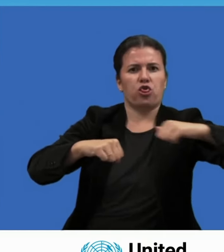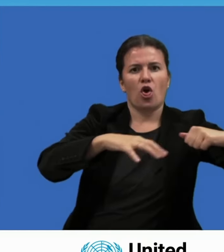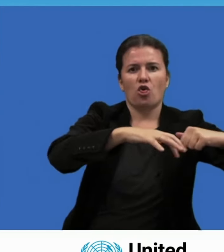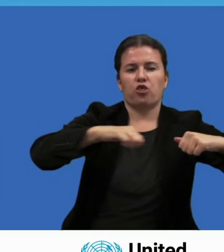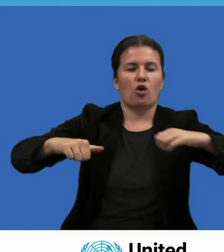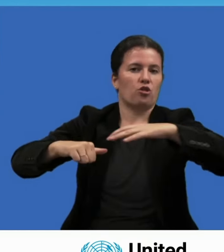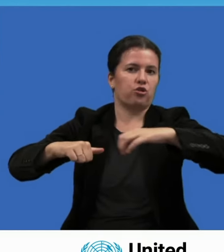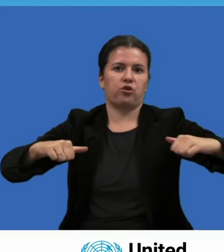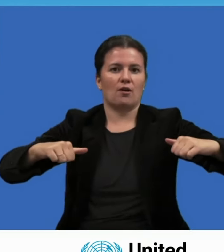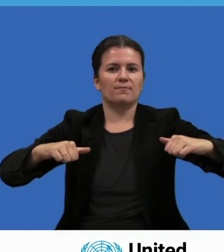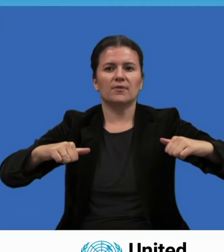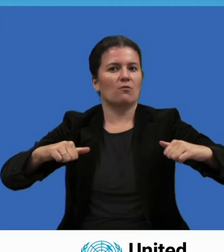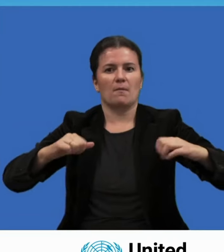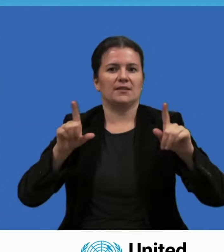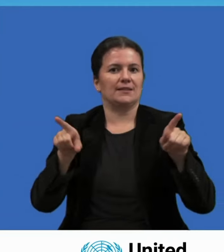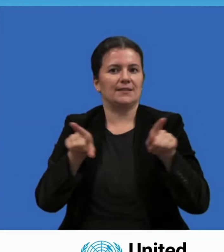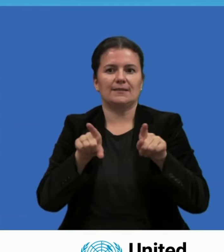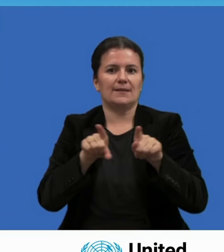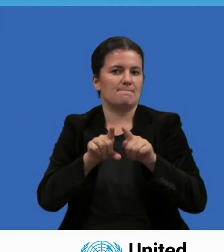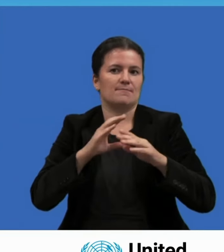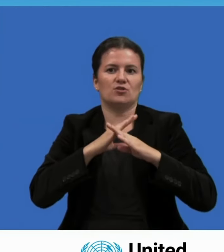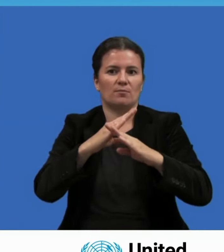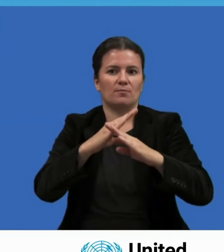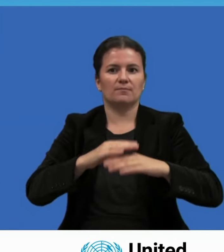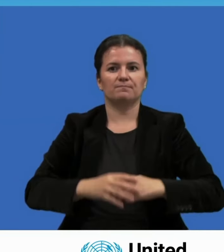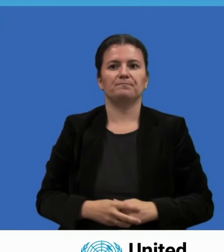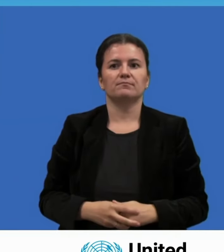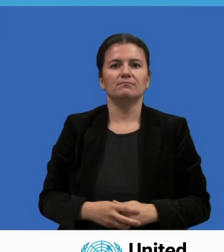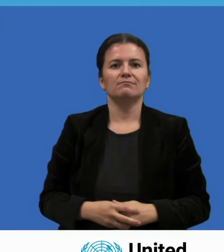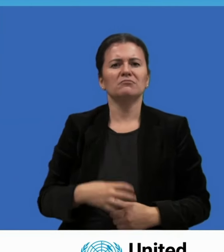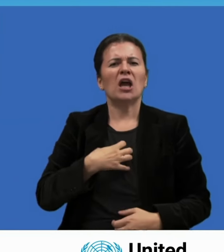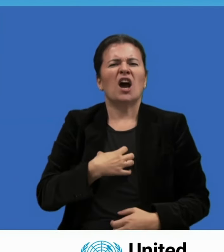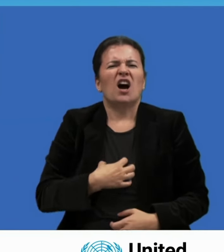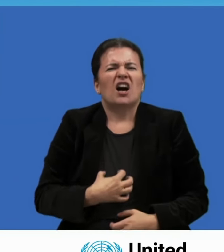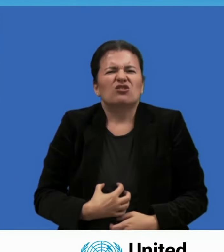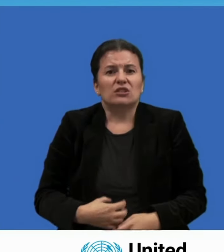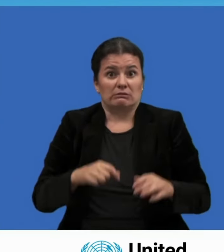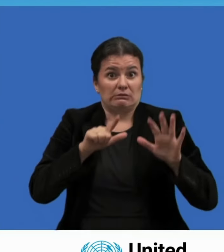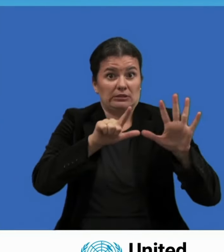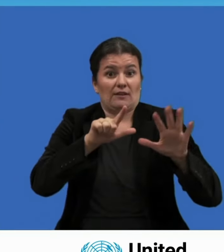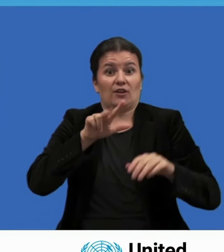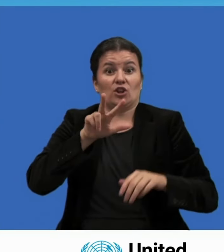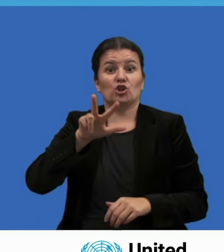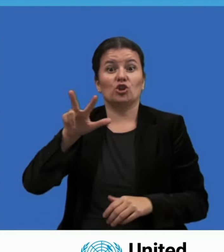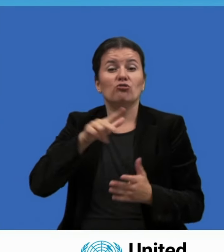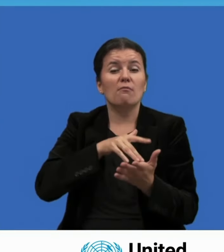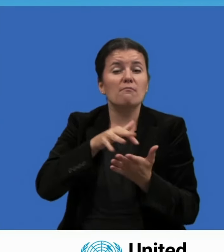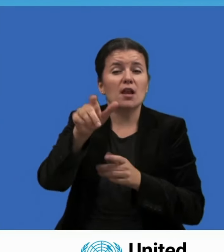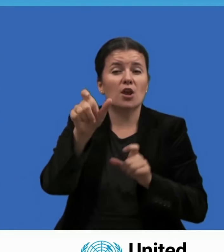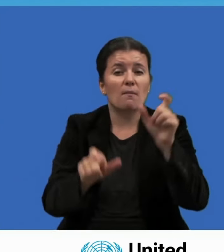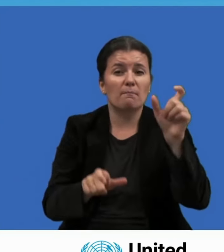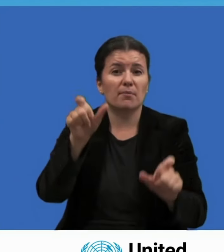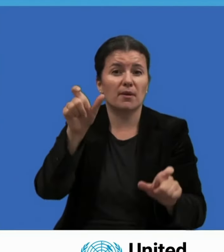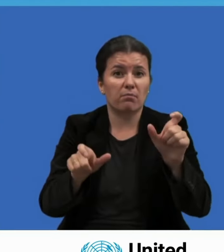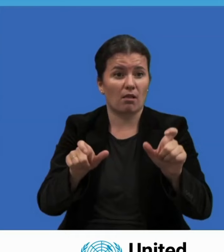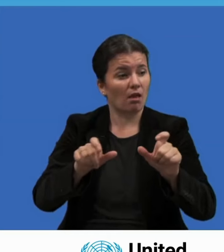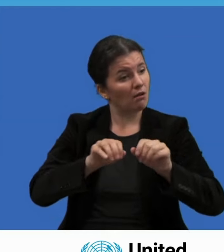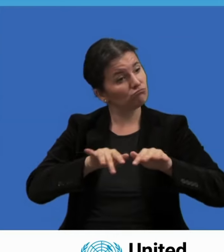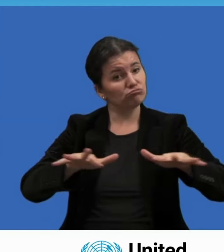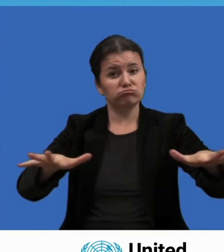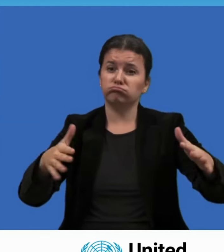atrás em nossos compromissos é colocar em xeque tudo o que construímos tão arduamente.